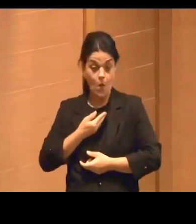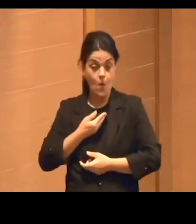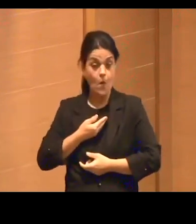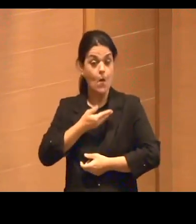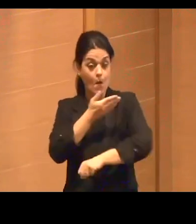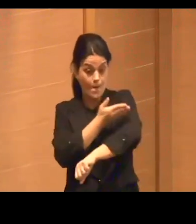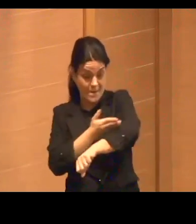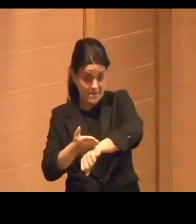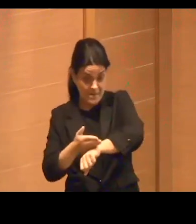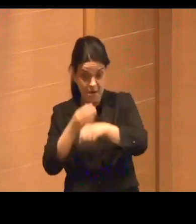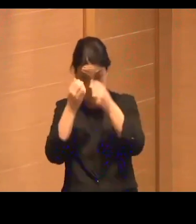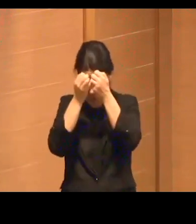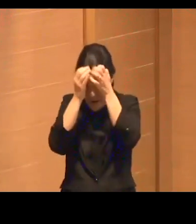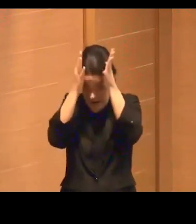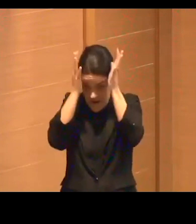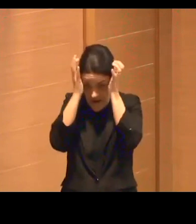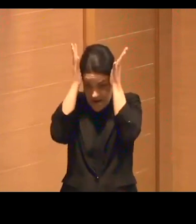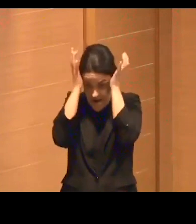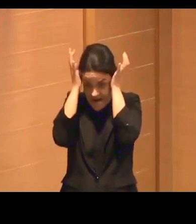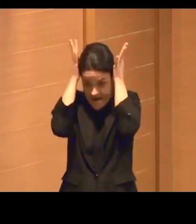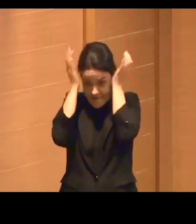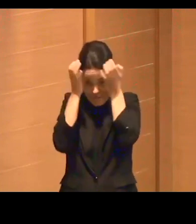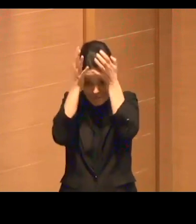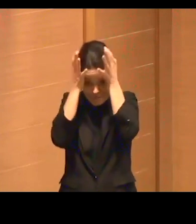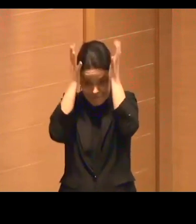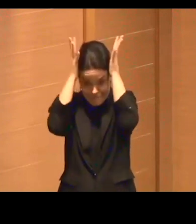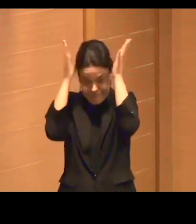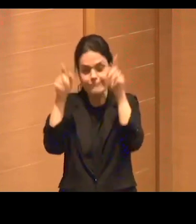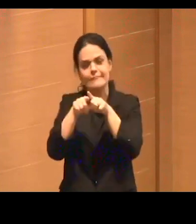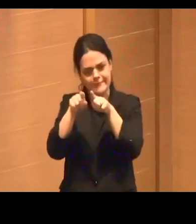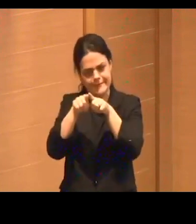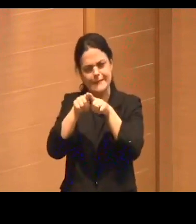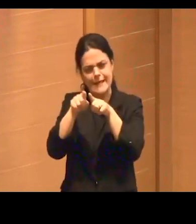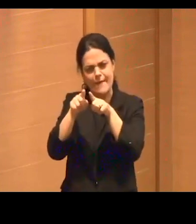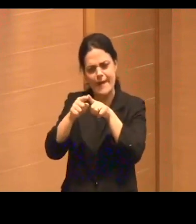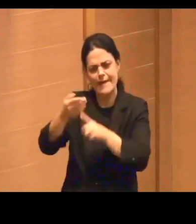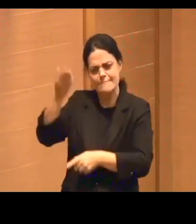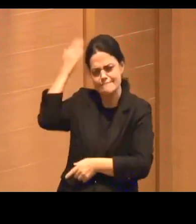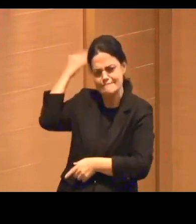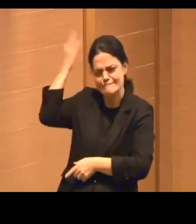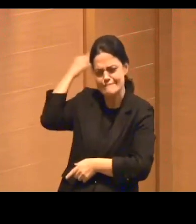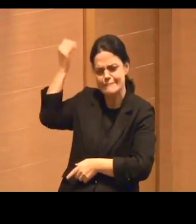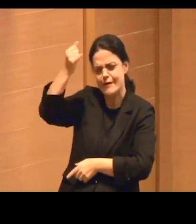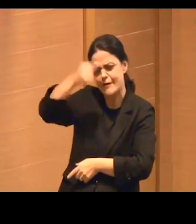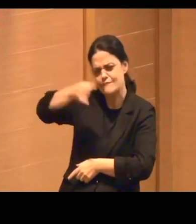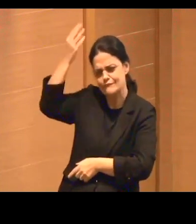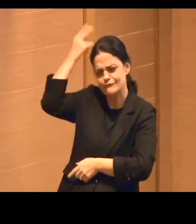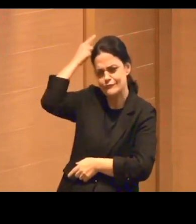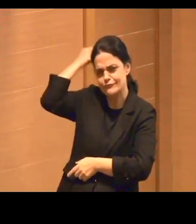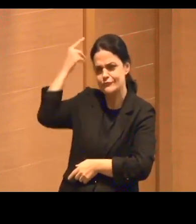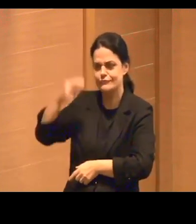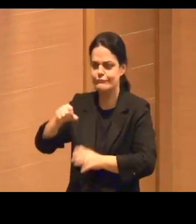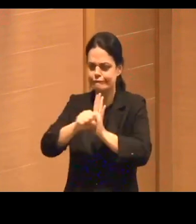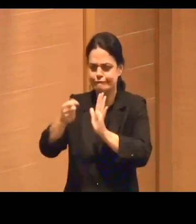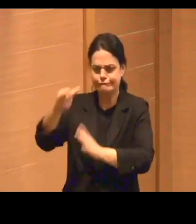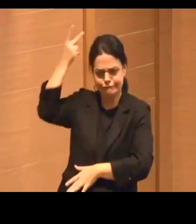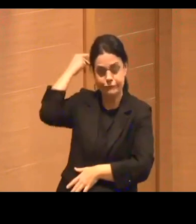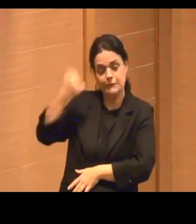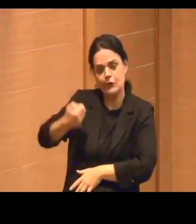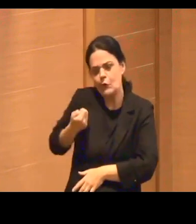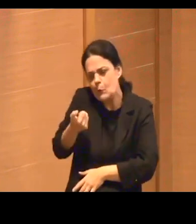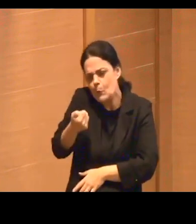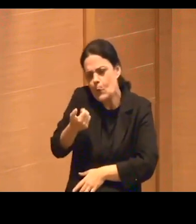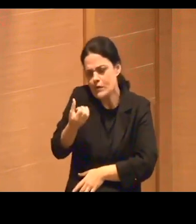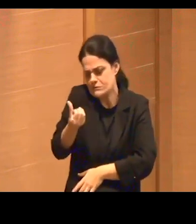arrepiado, também sou do século passado, vou fazer quase 69